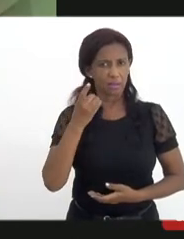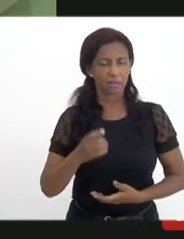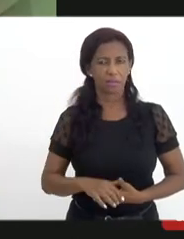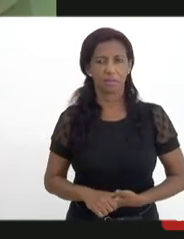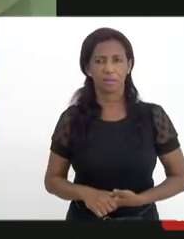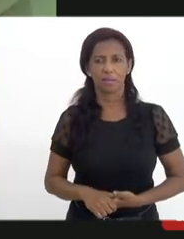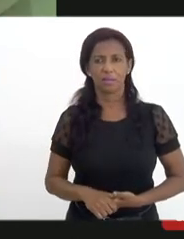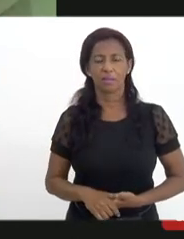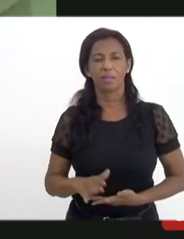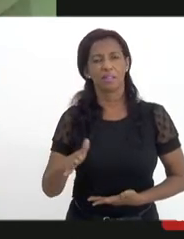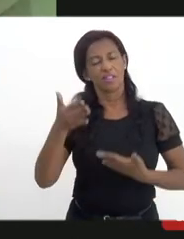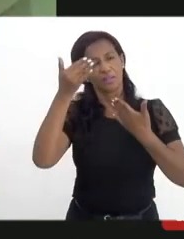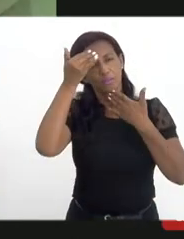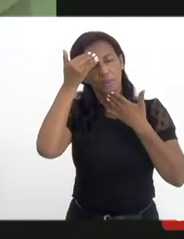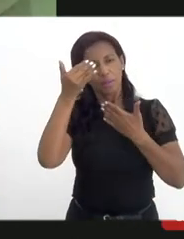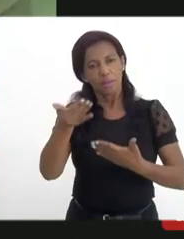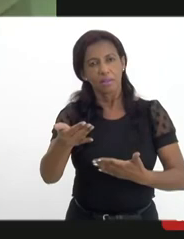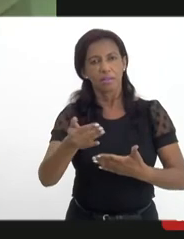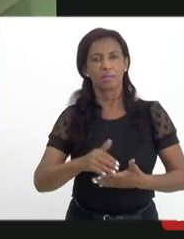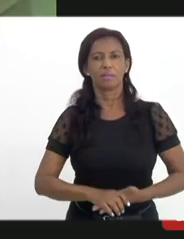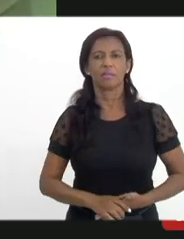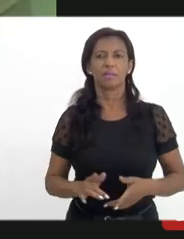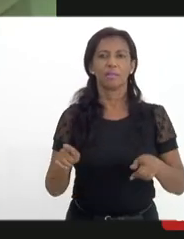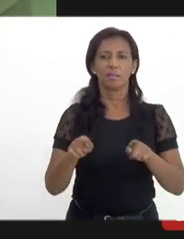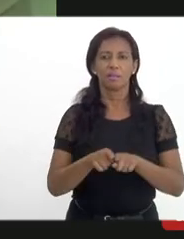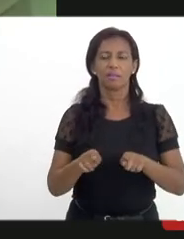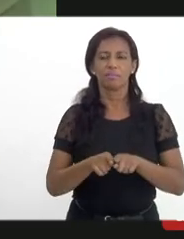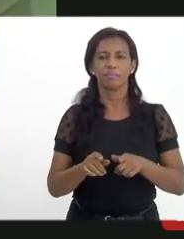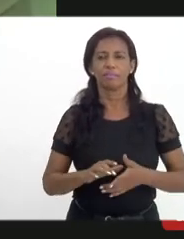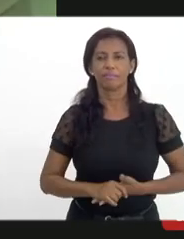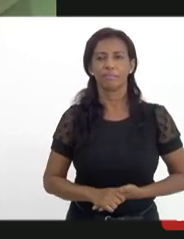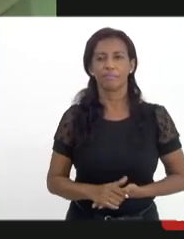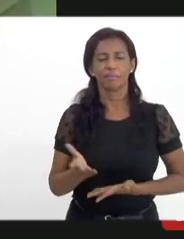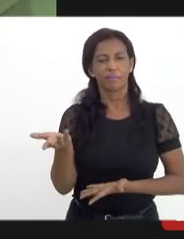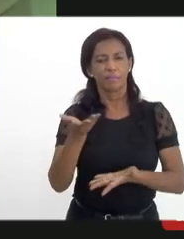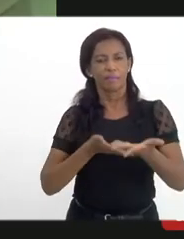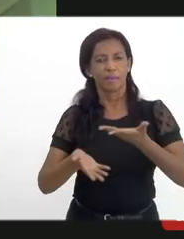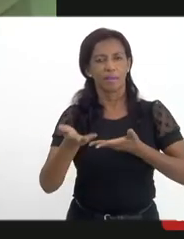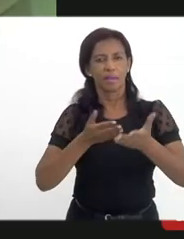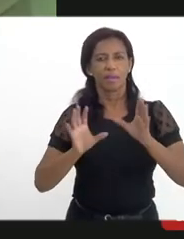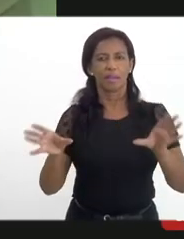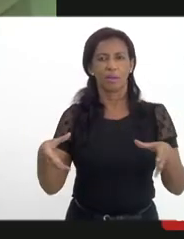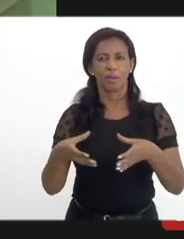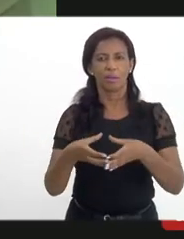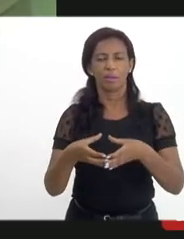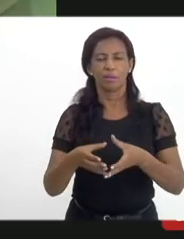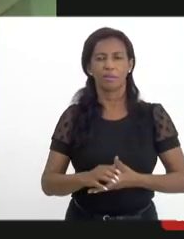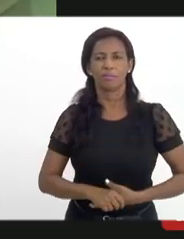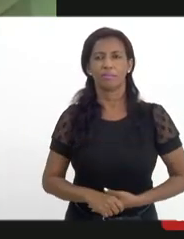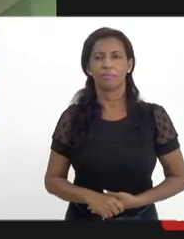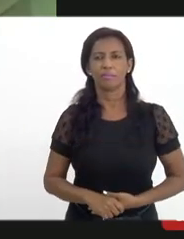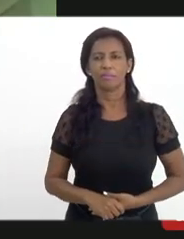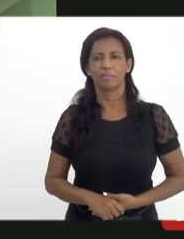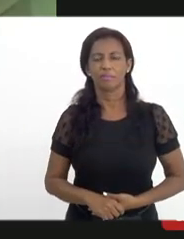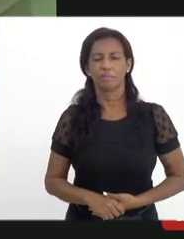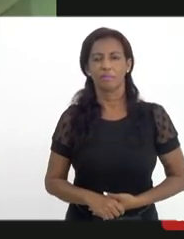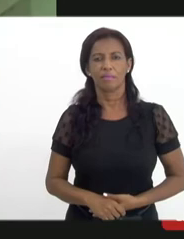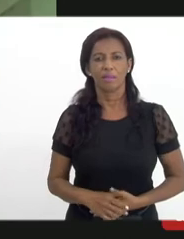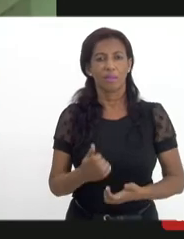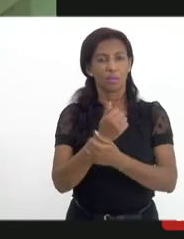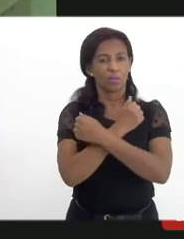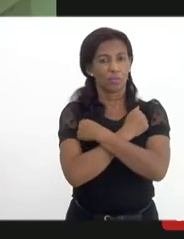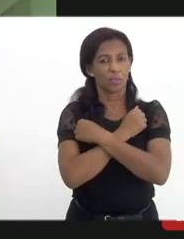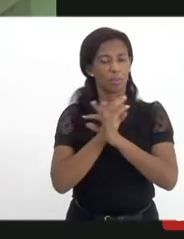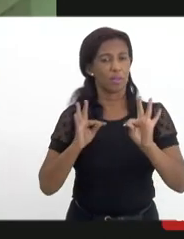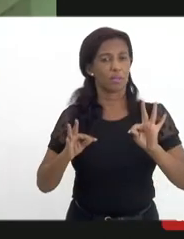Deixo aqui o meu agradecimento e também a participação da nossa comissão. Tá bom? Forte abraço